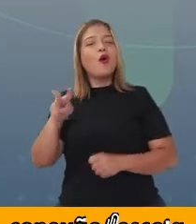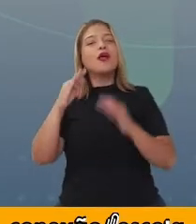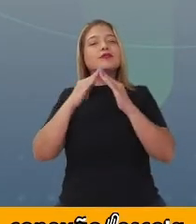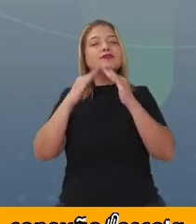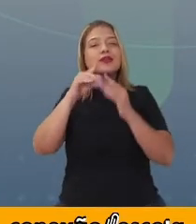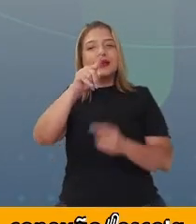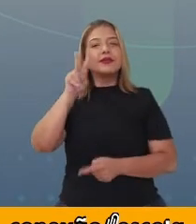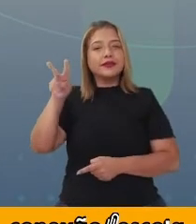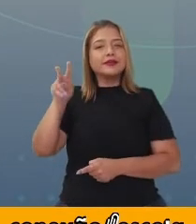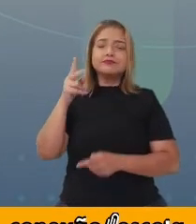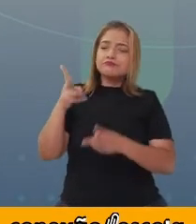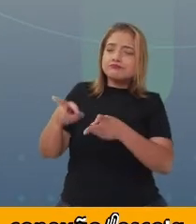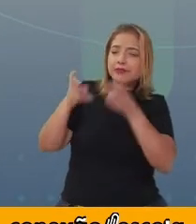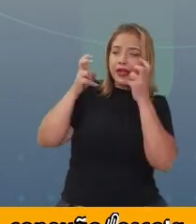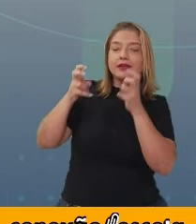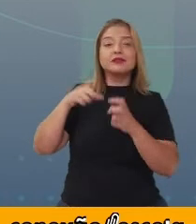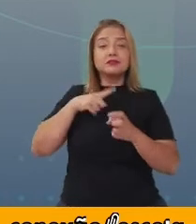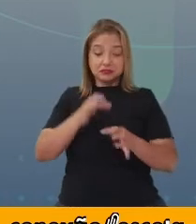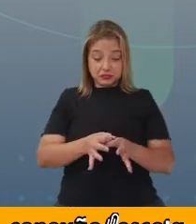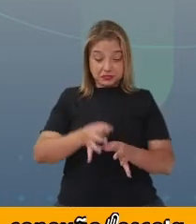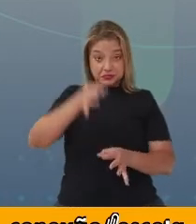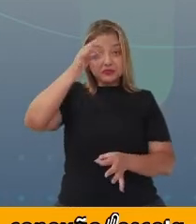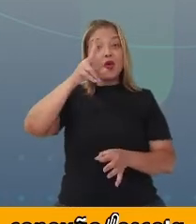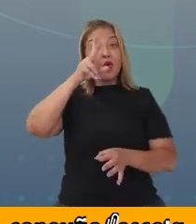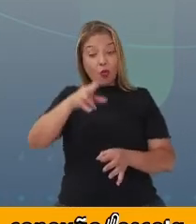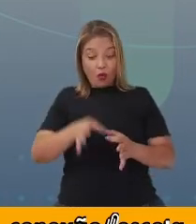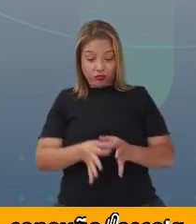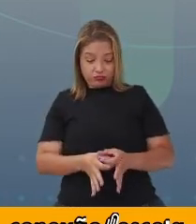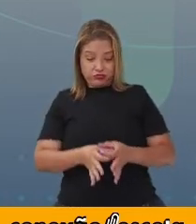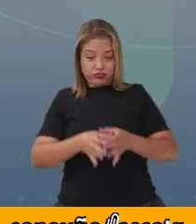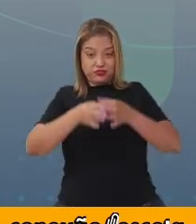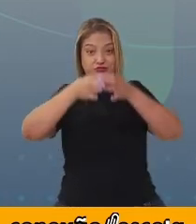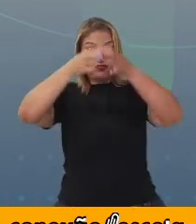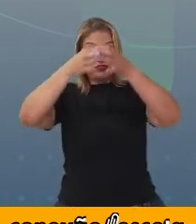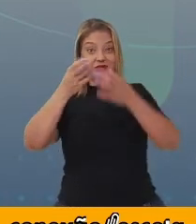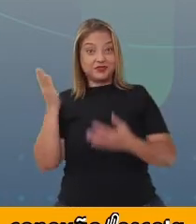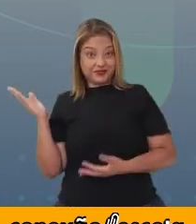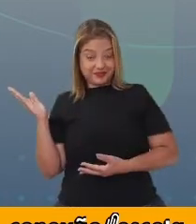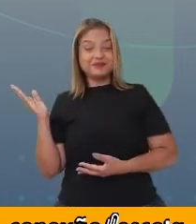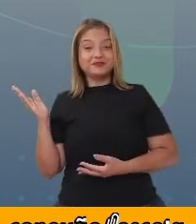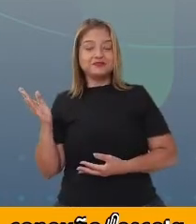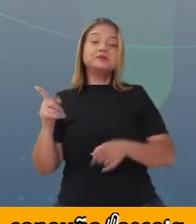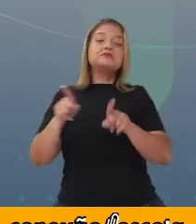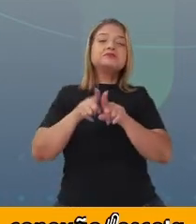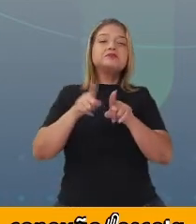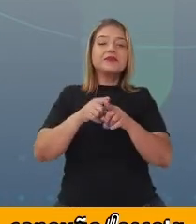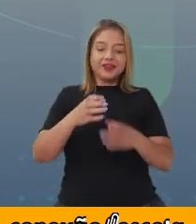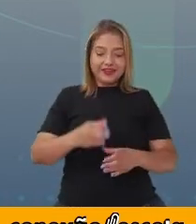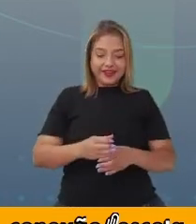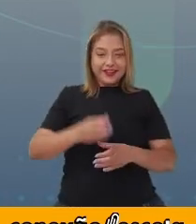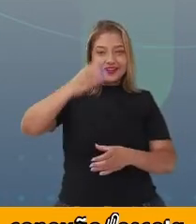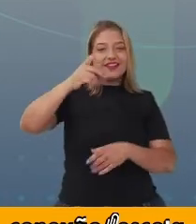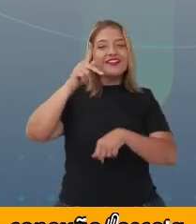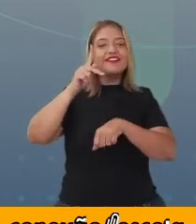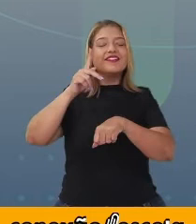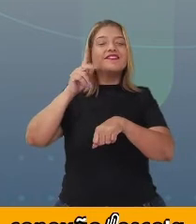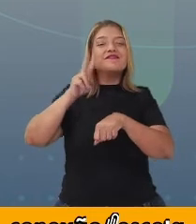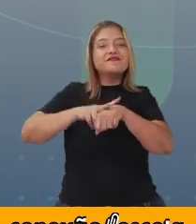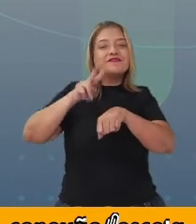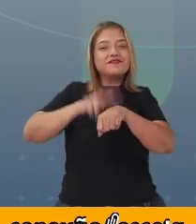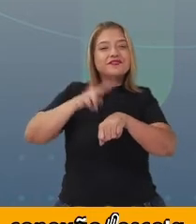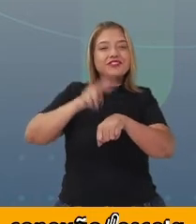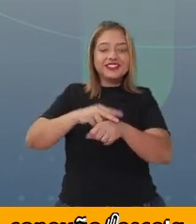cabo da vassoura em casa. Tem o formato de um cilindro também. A garrafa. A garrafa, a base da